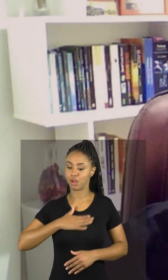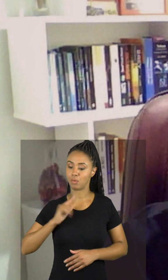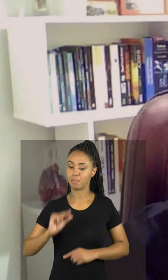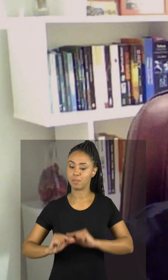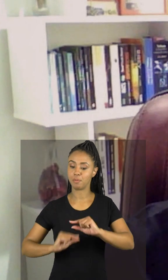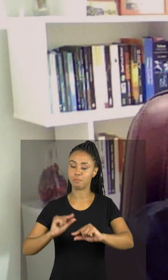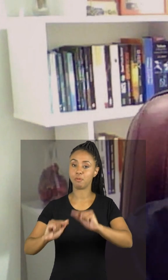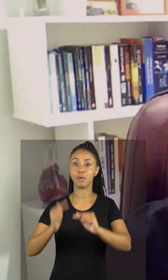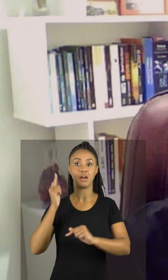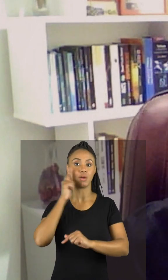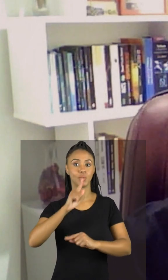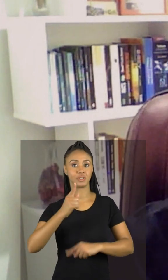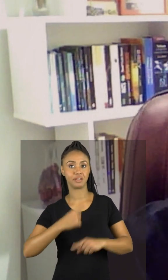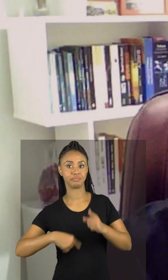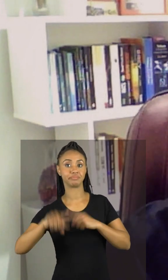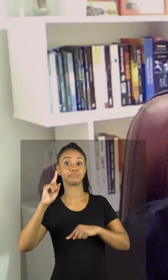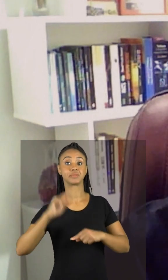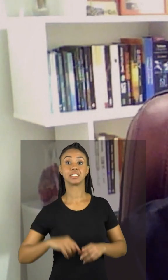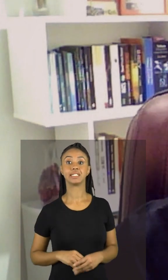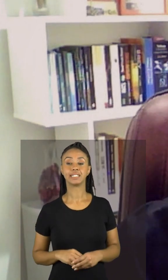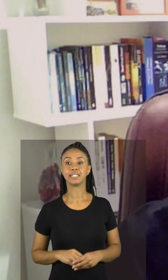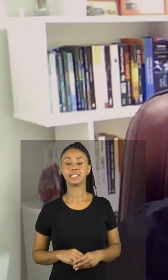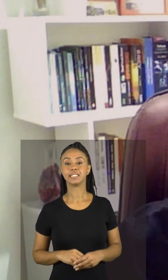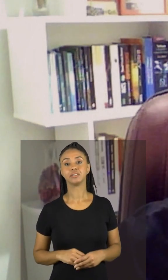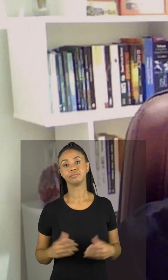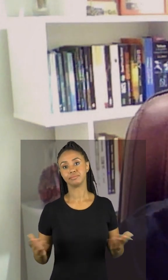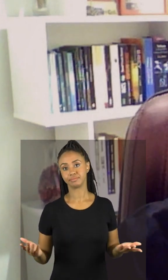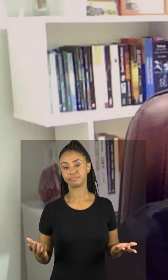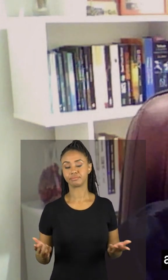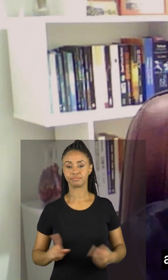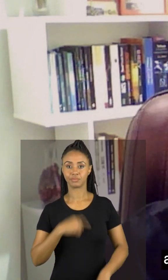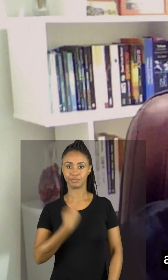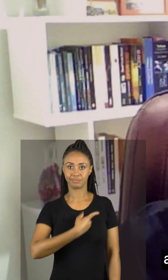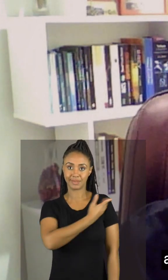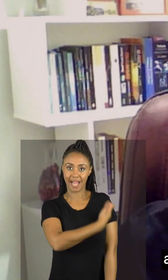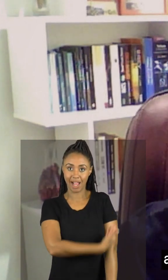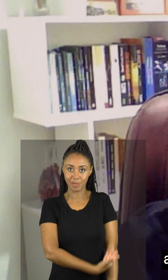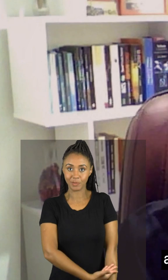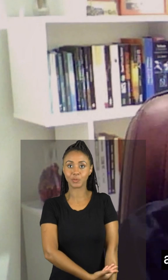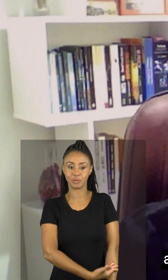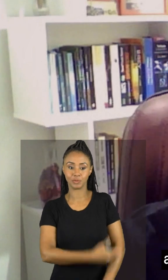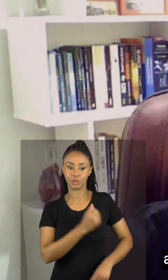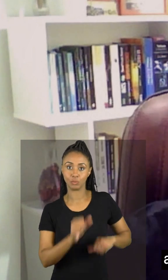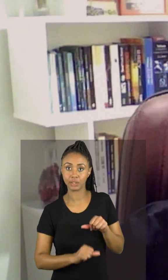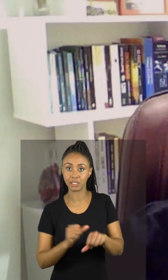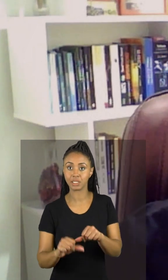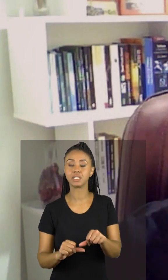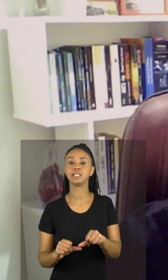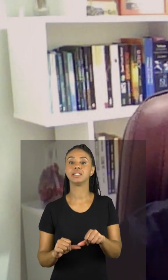rotina de sono então lembrando que os hábitos a mudança de hábito de sono